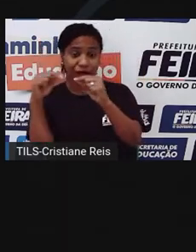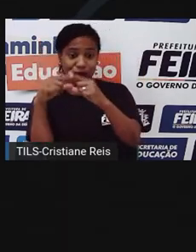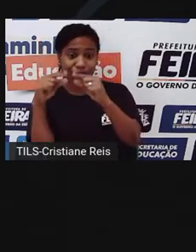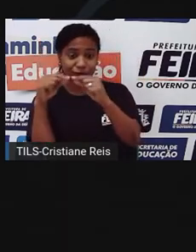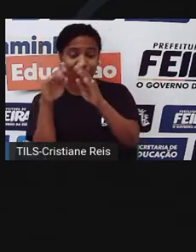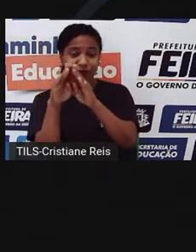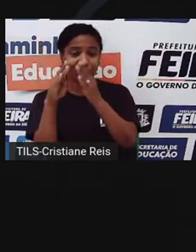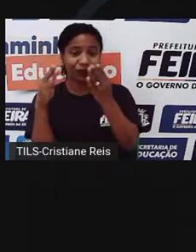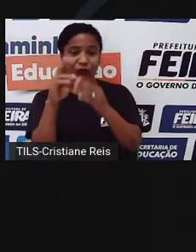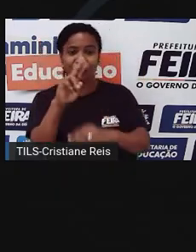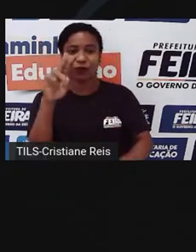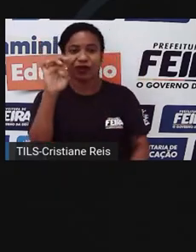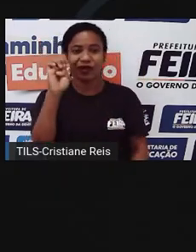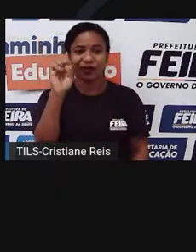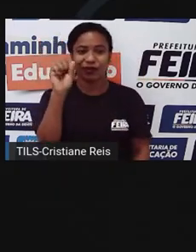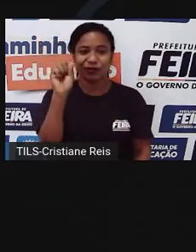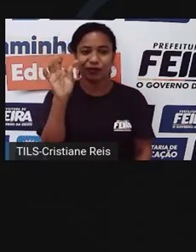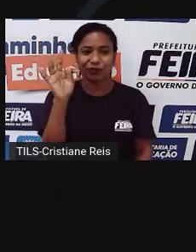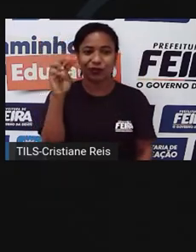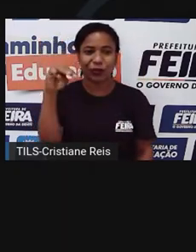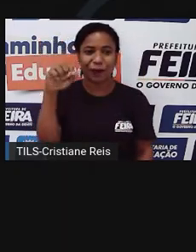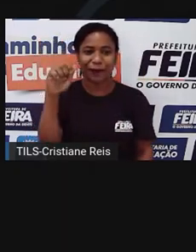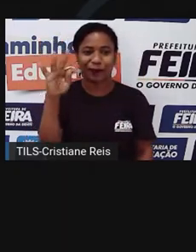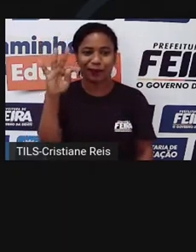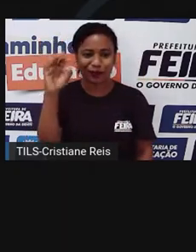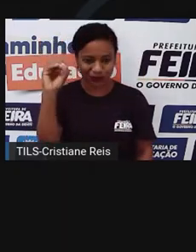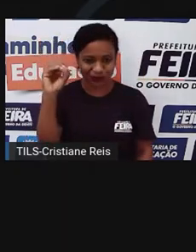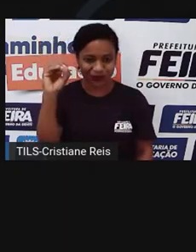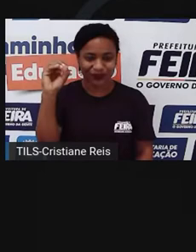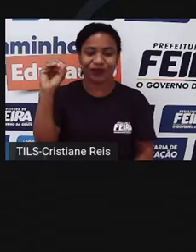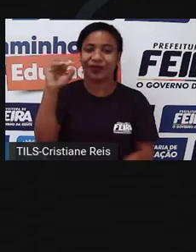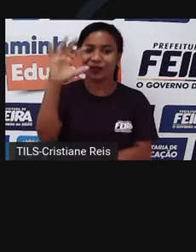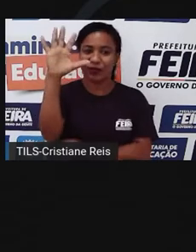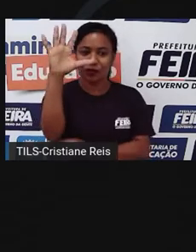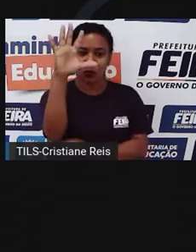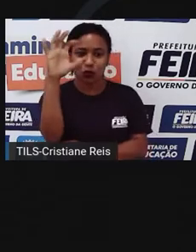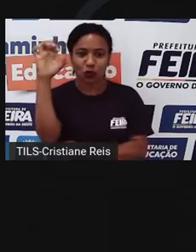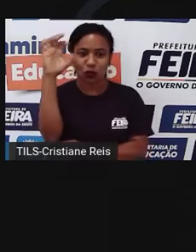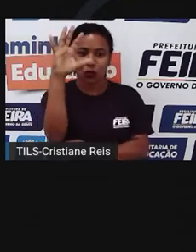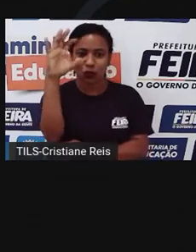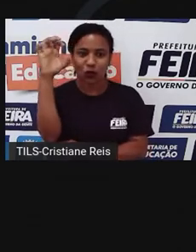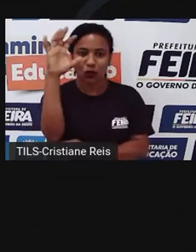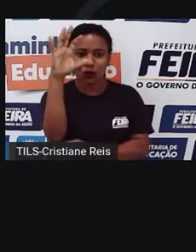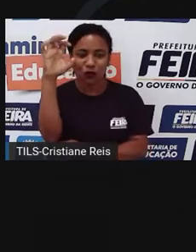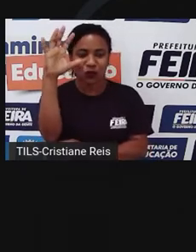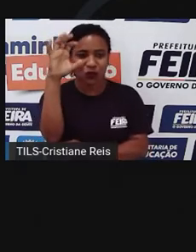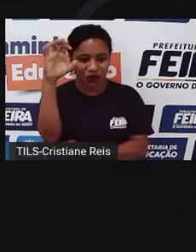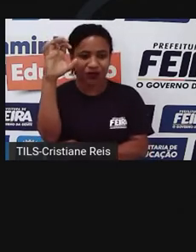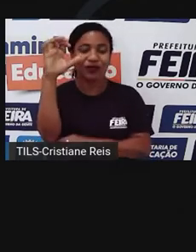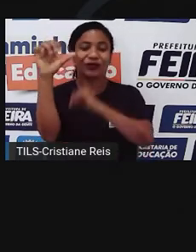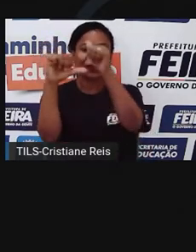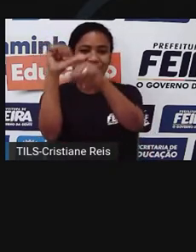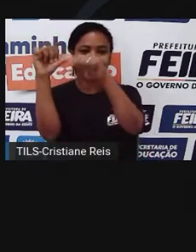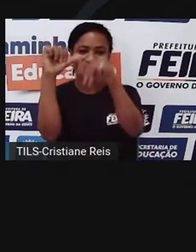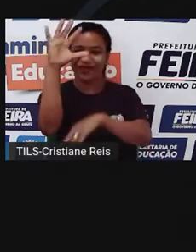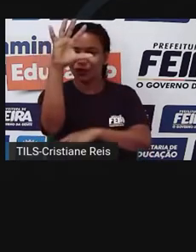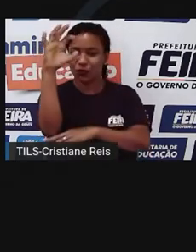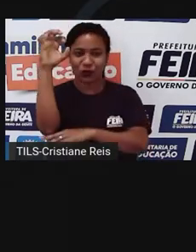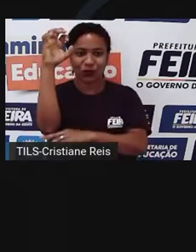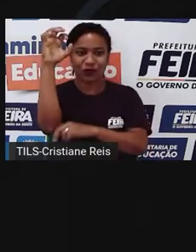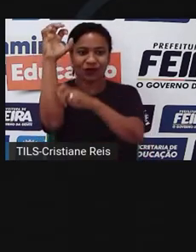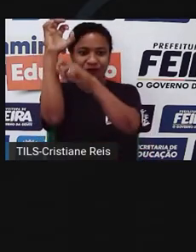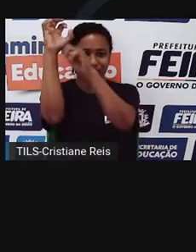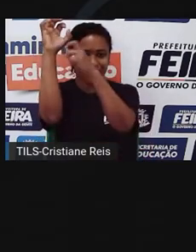dióxido de carbono da atmosfera possa entrar e, pelo processo da fotossíntese, se transformar em alimento pra planta.